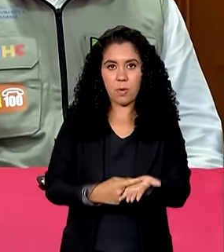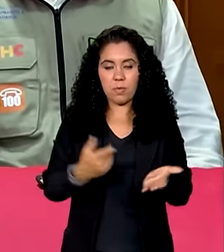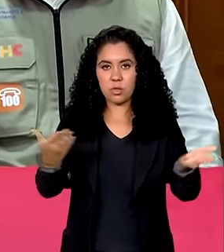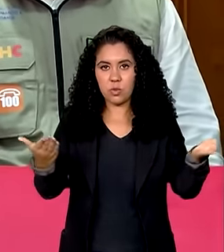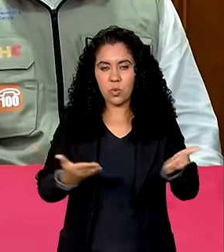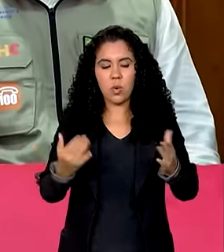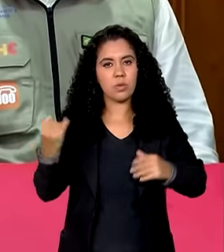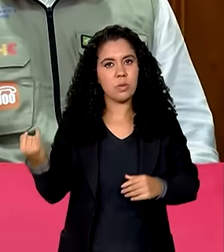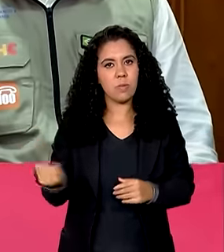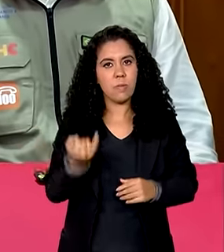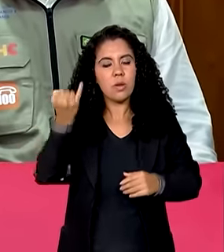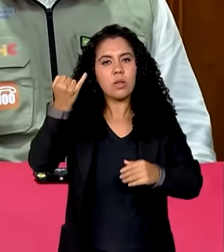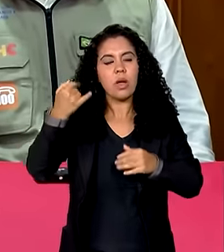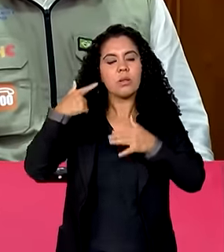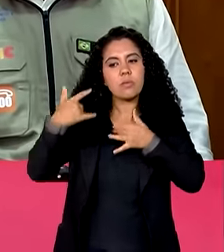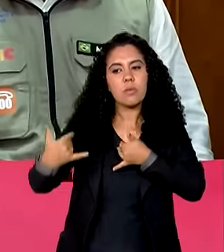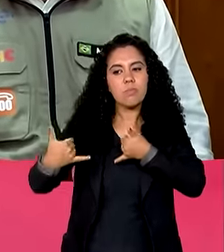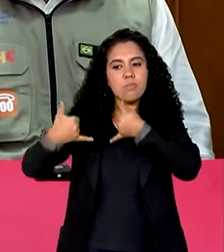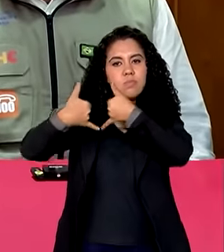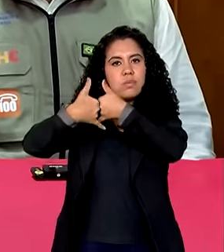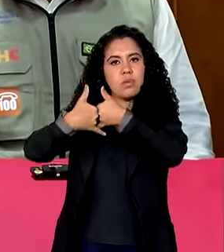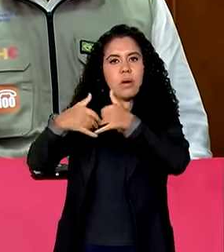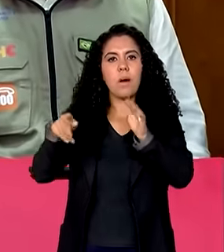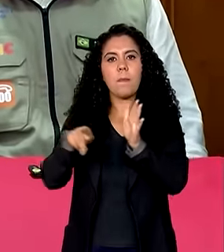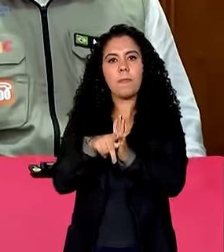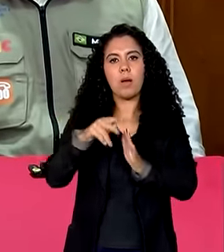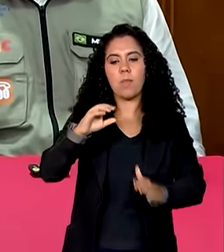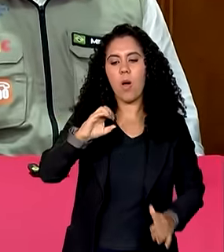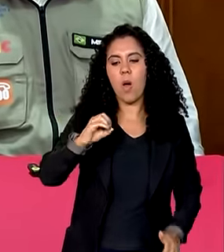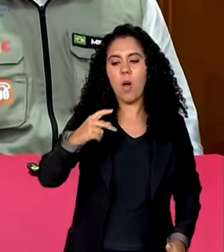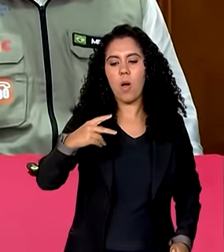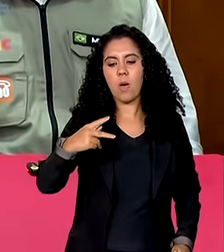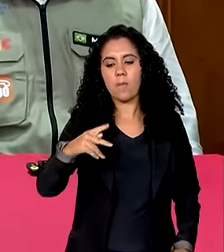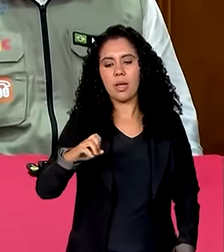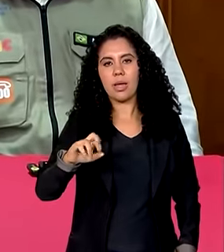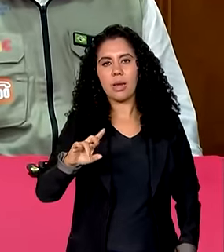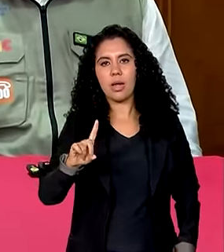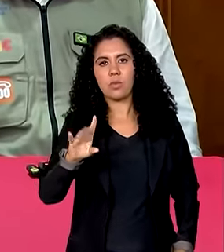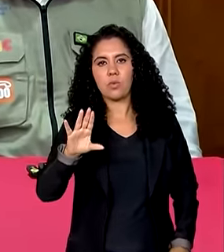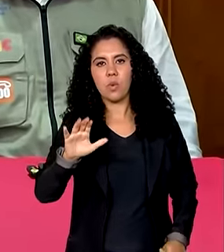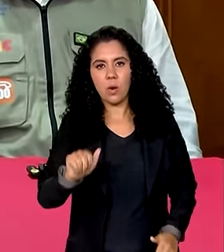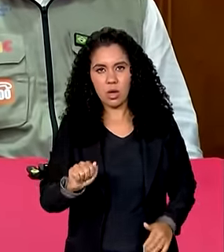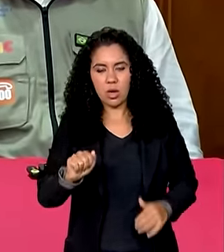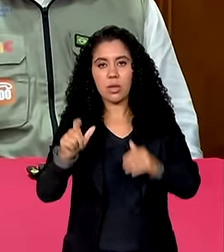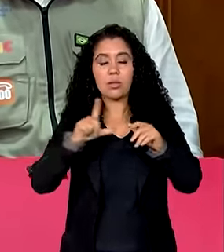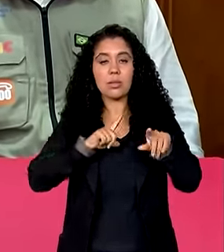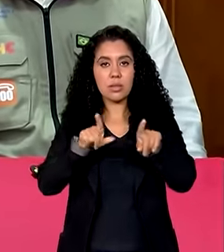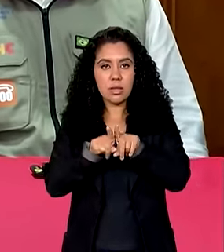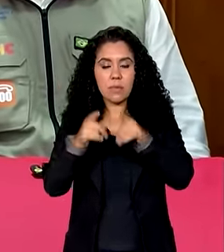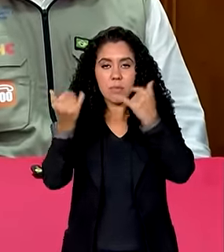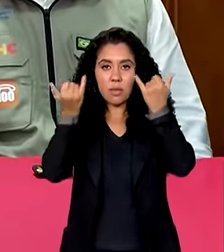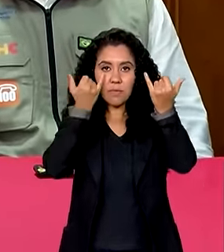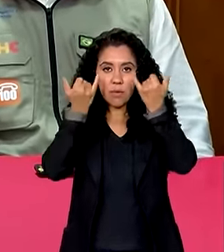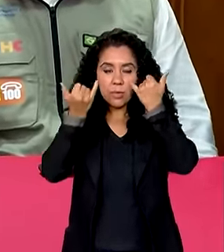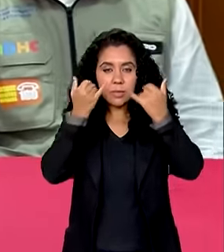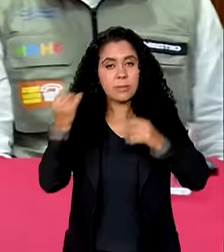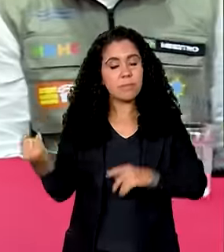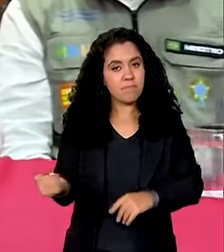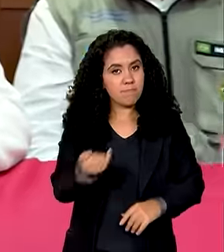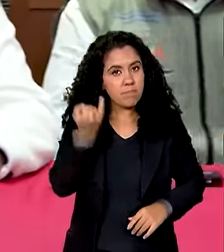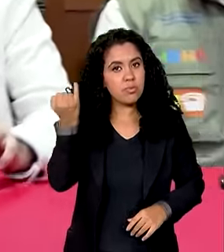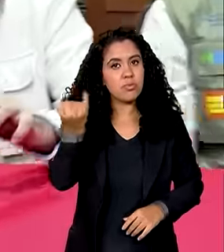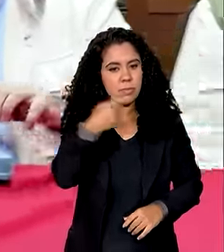com as operadoras aqui no estado com os provedores tem informações muito importantes e muito relevantes